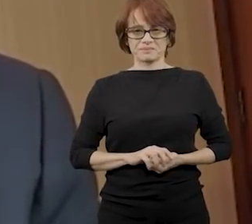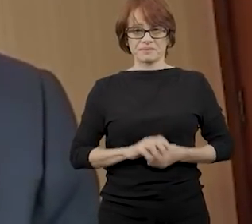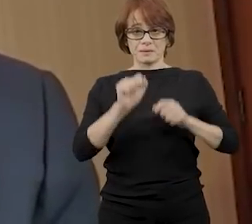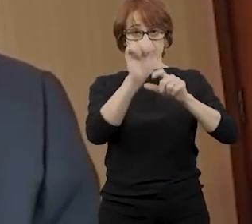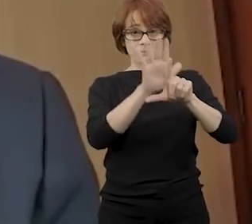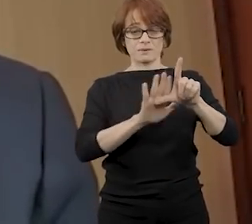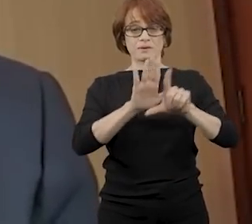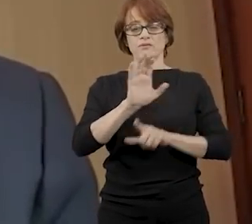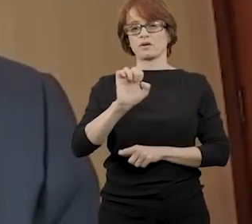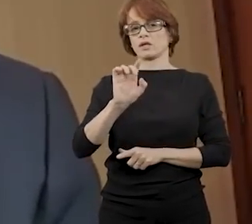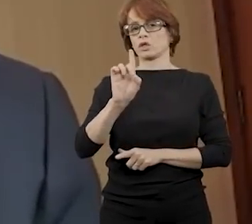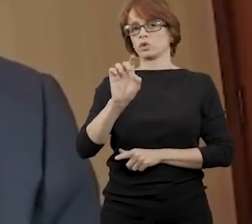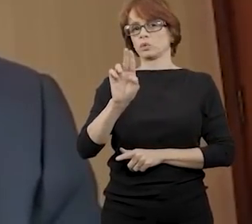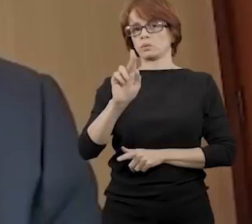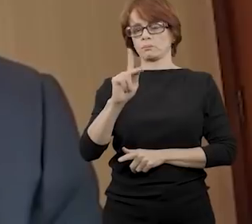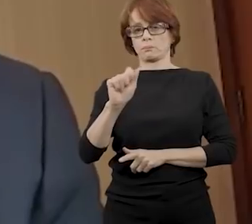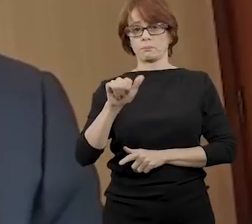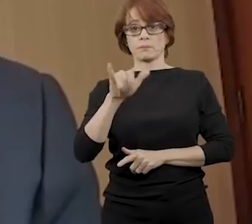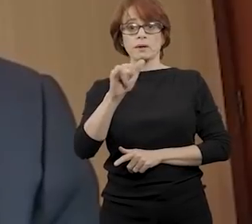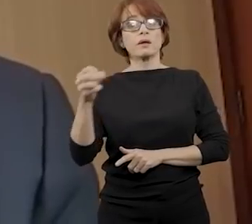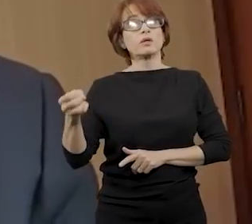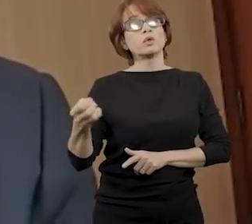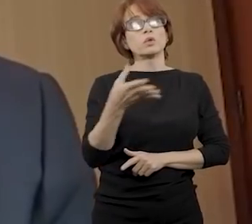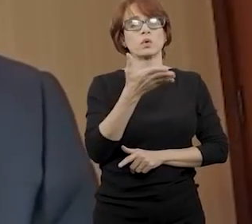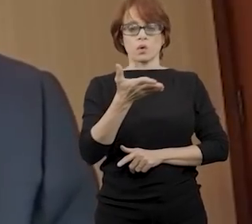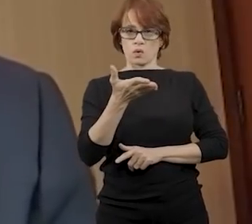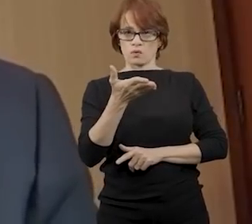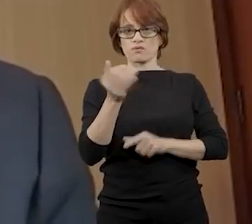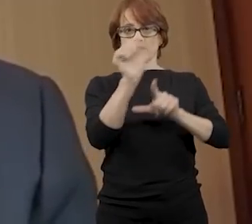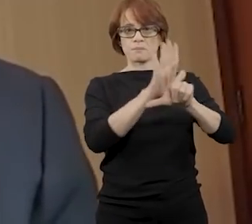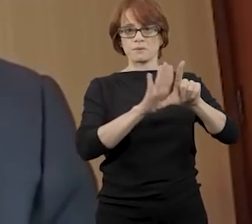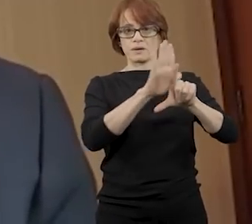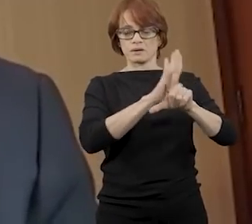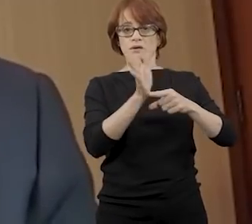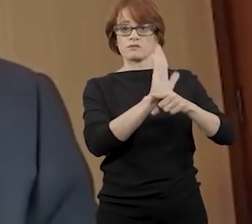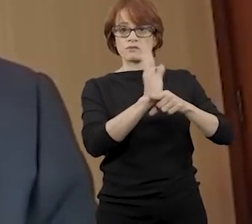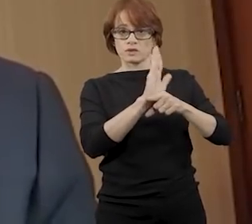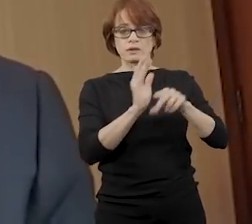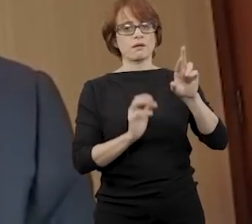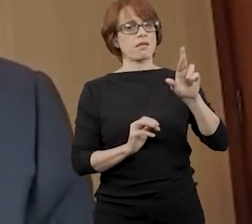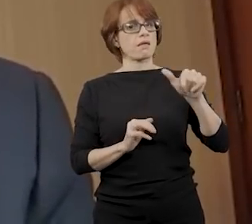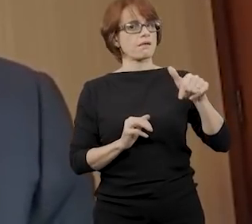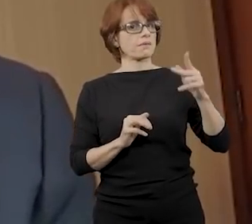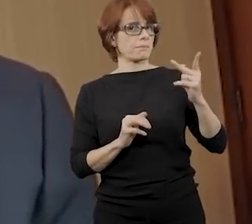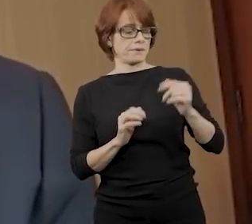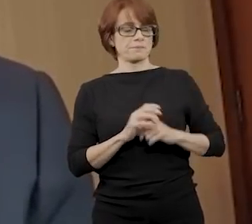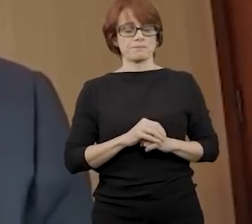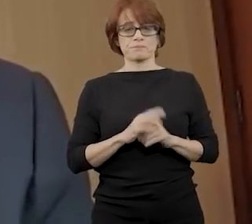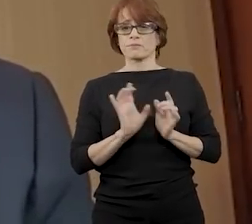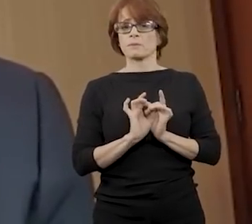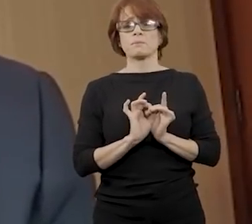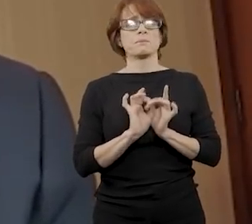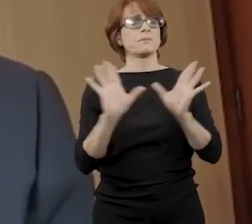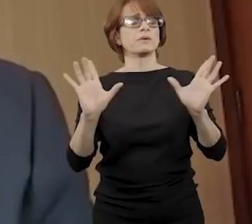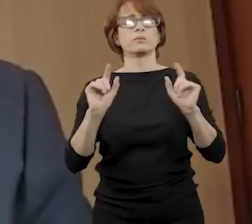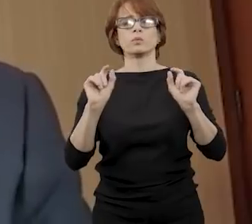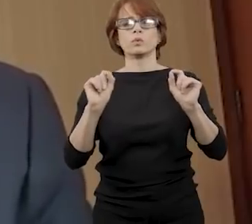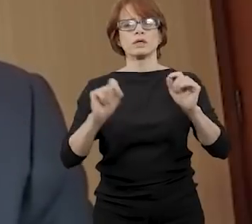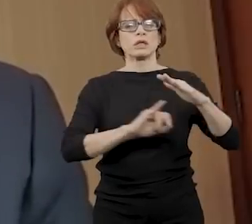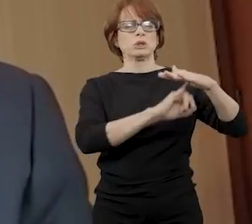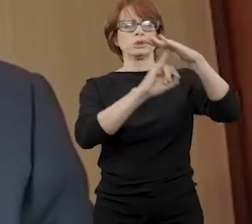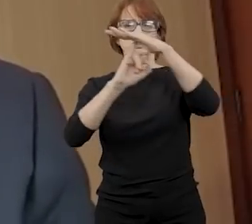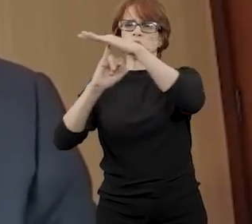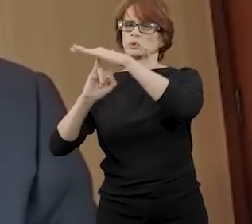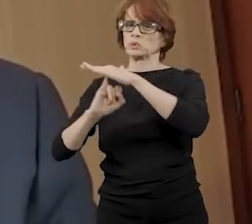A plataforma Eduplay é a nova plataforma de vídeo da Rede Nacional de Ensino e Pesquisa, que permitirá inúmeras